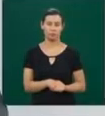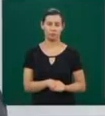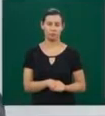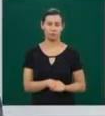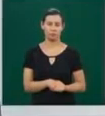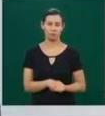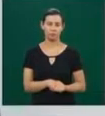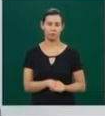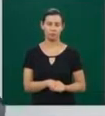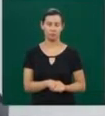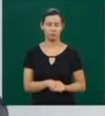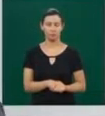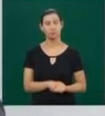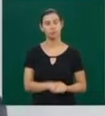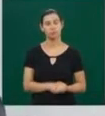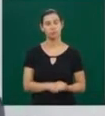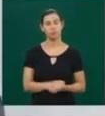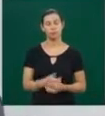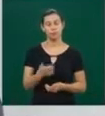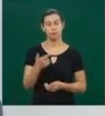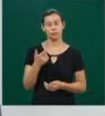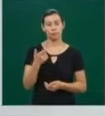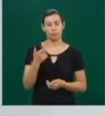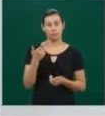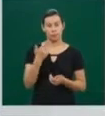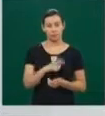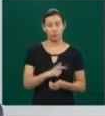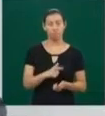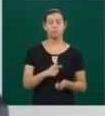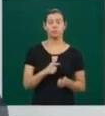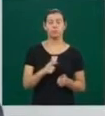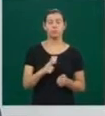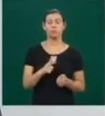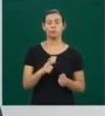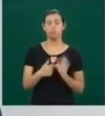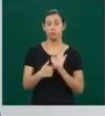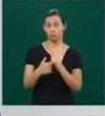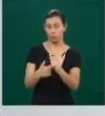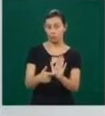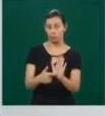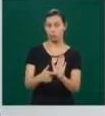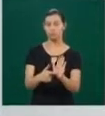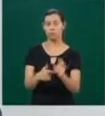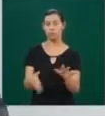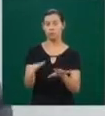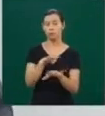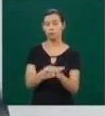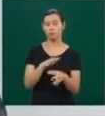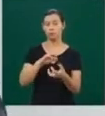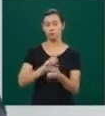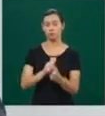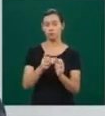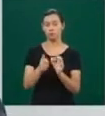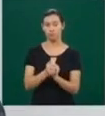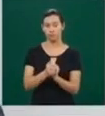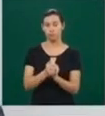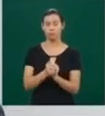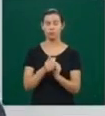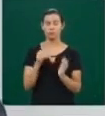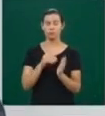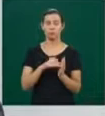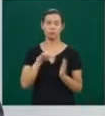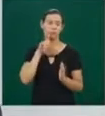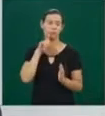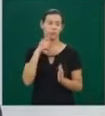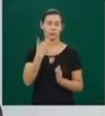E eu vou reforçar para você. A exposição Incluindo Arte na Casa da Cultura é aberta à comunidade e vai até o dia 28 deste